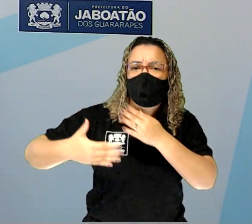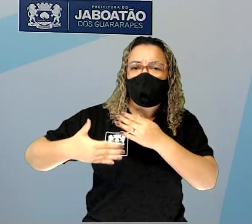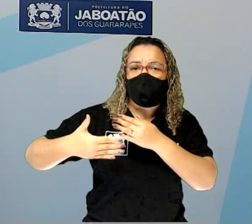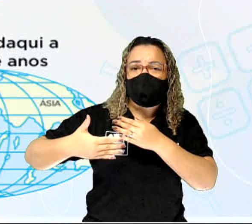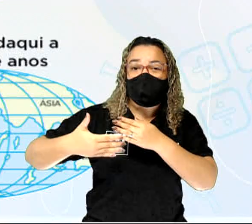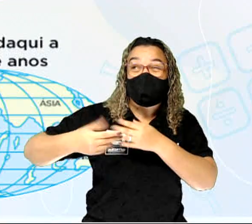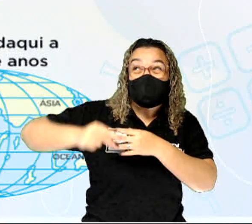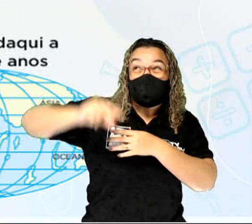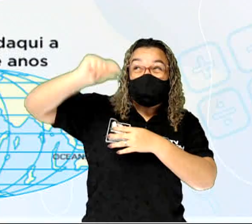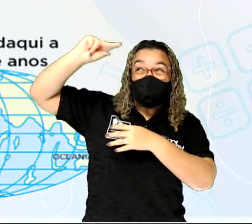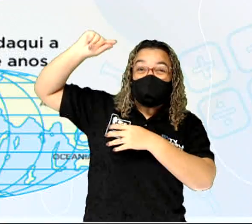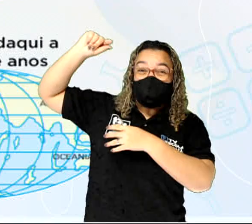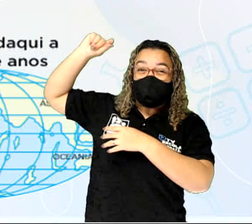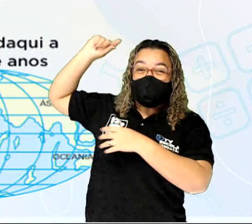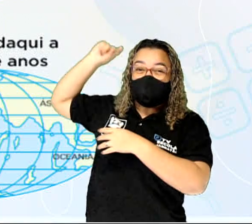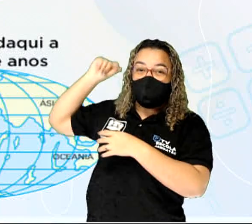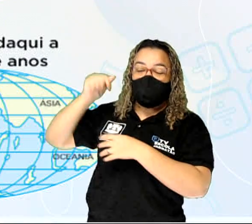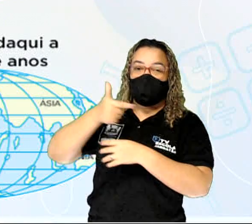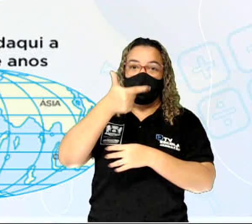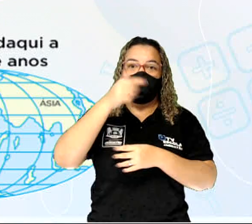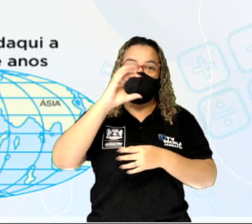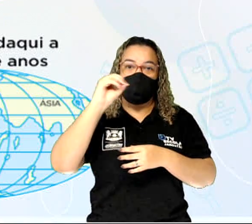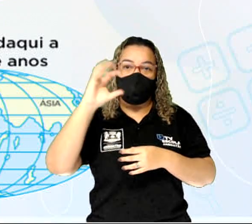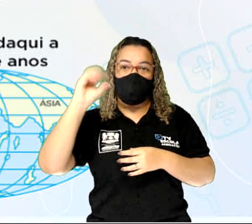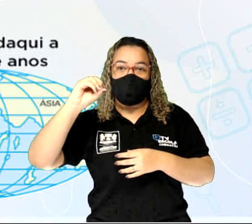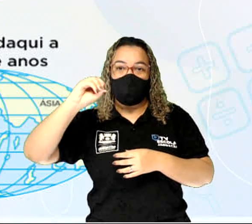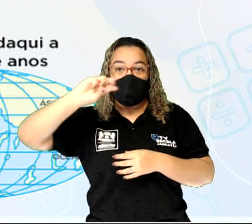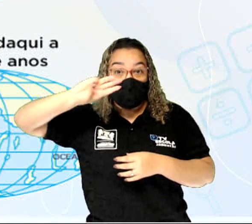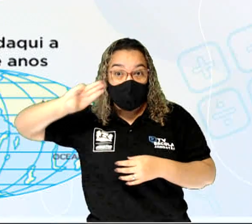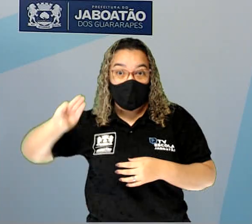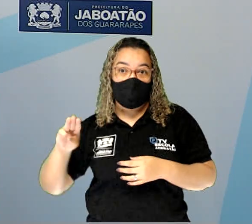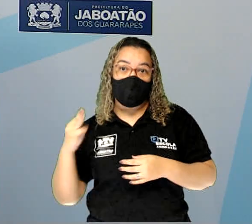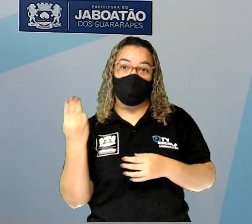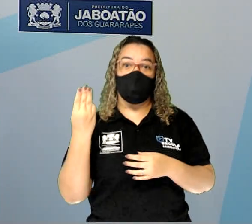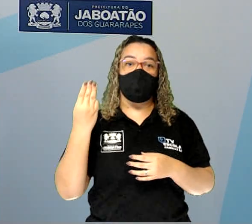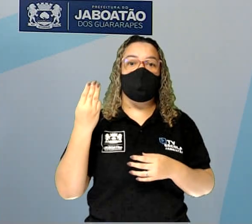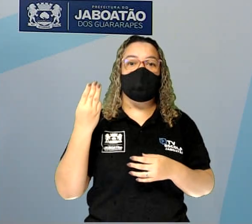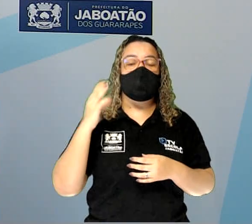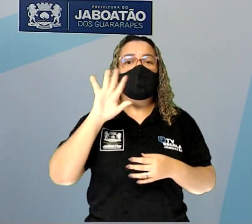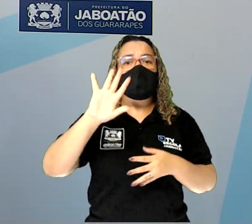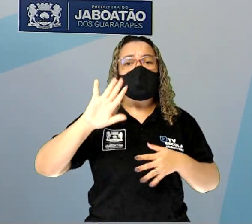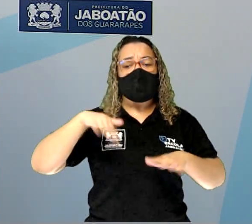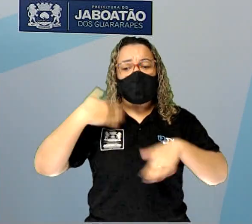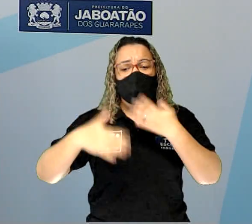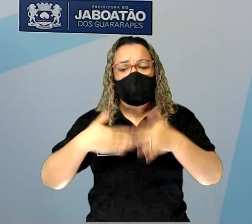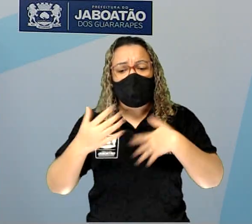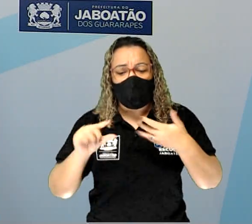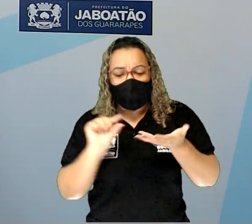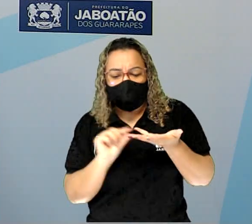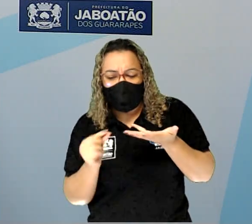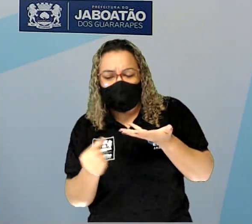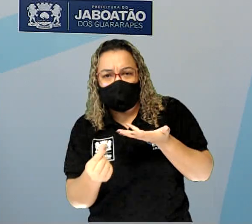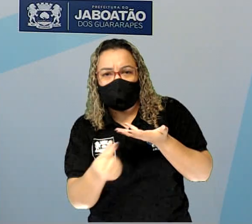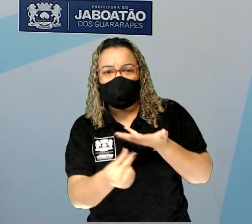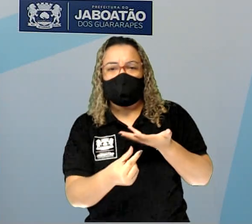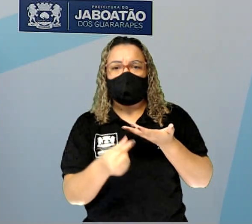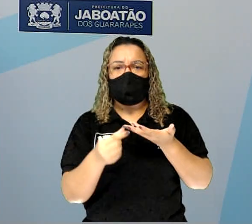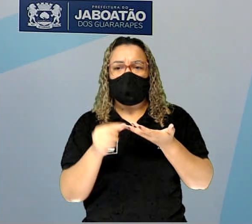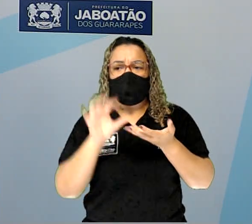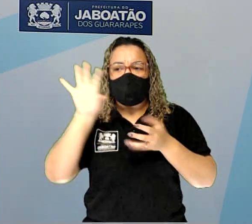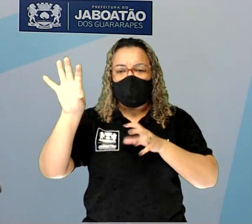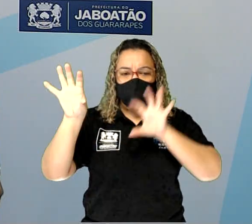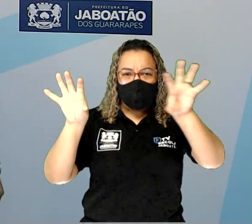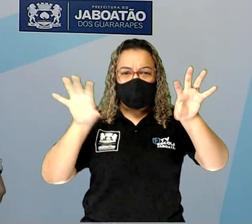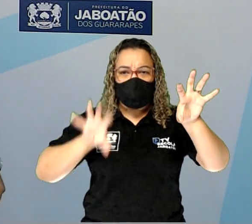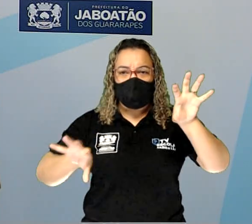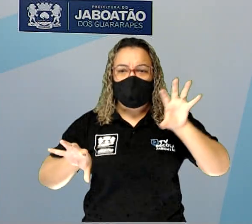milhões de anos, com o passar dos dois anos, os continentes tomaram as formas atuais. Apesar de Vergne